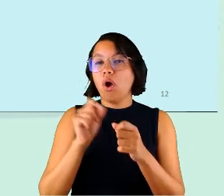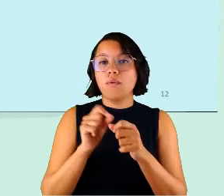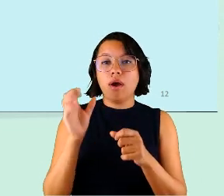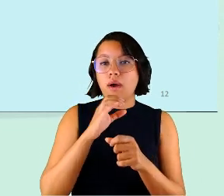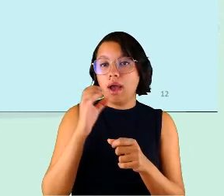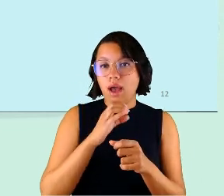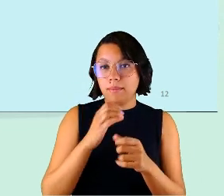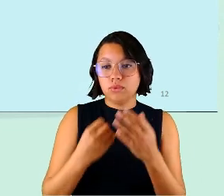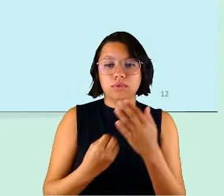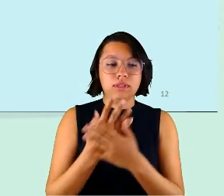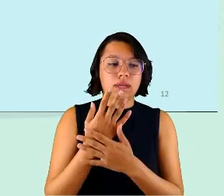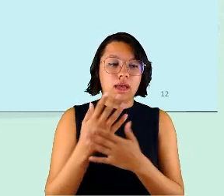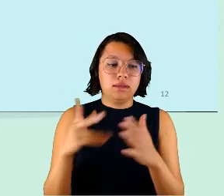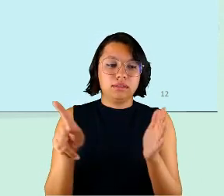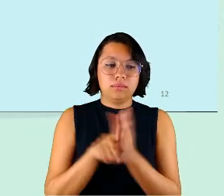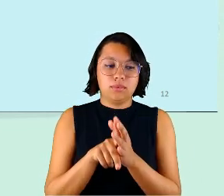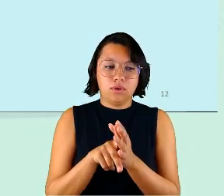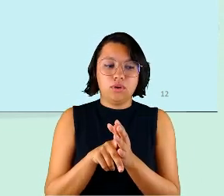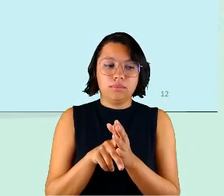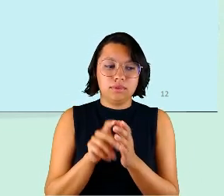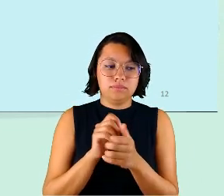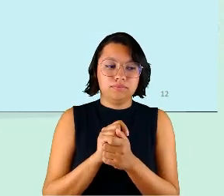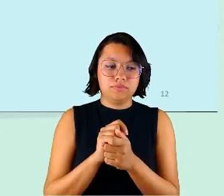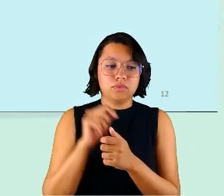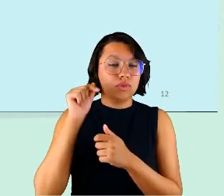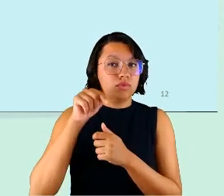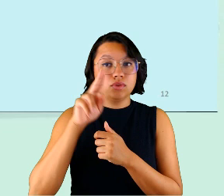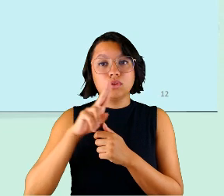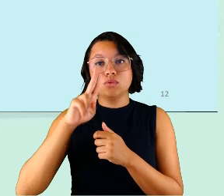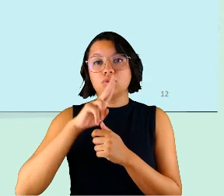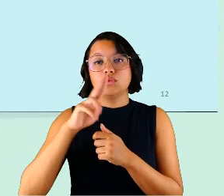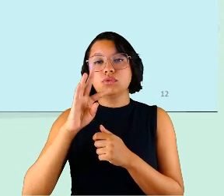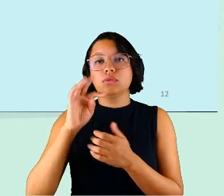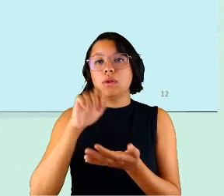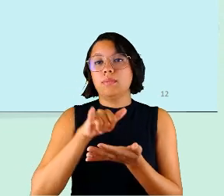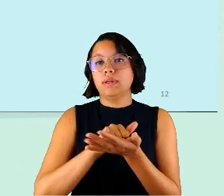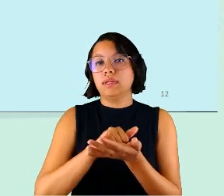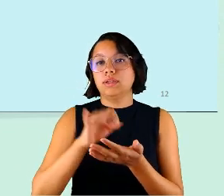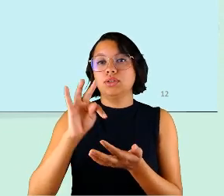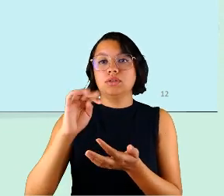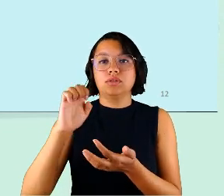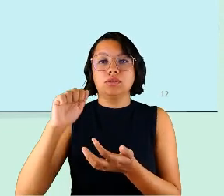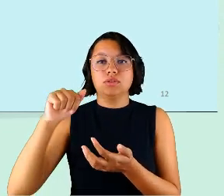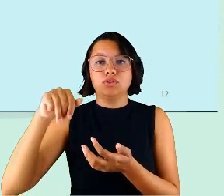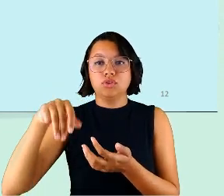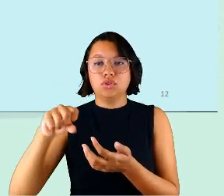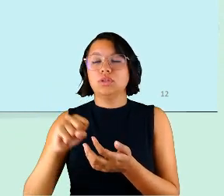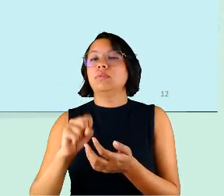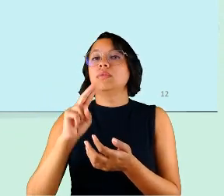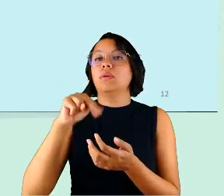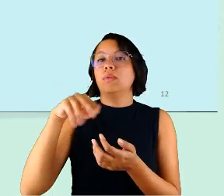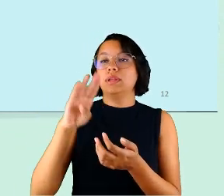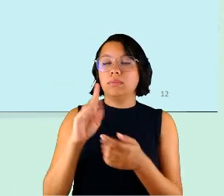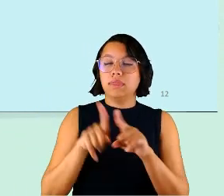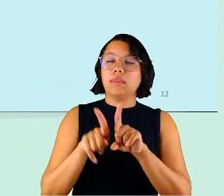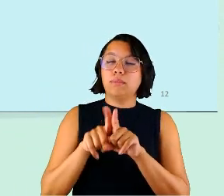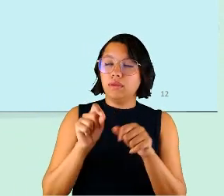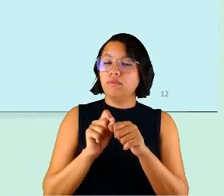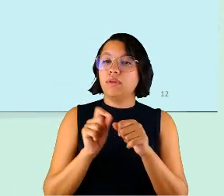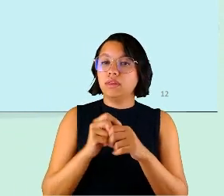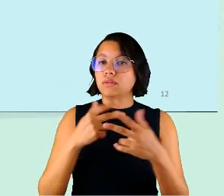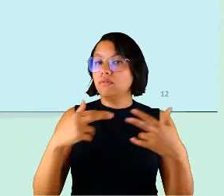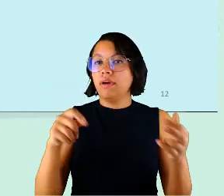fizeram criaram essa plataforma estou vendo que vocês utilizaram a Microsoft Teams a UNB também fez isso e vários outros órgãos